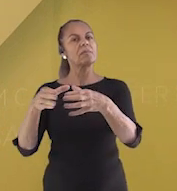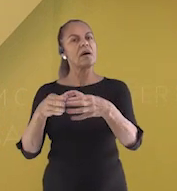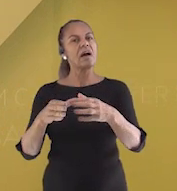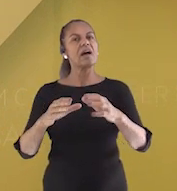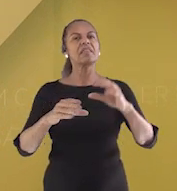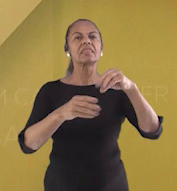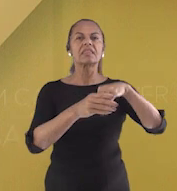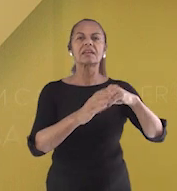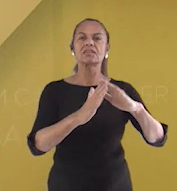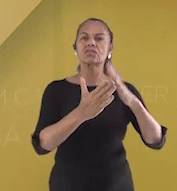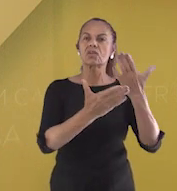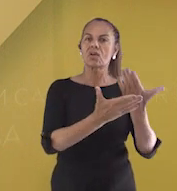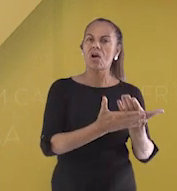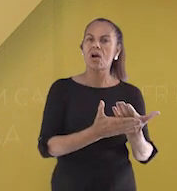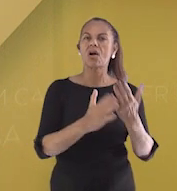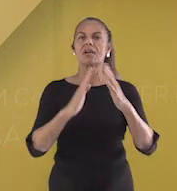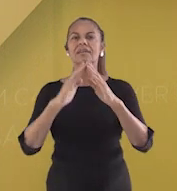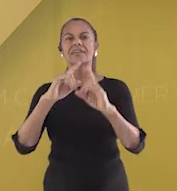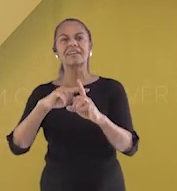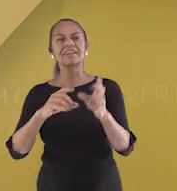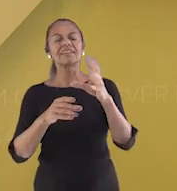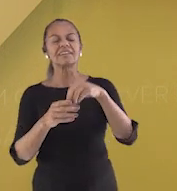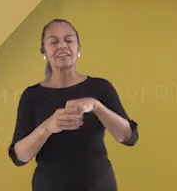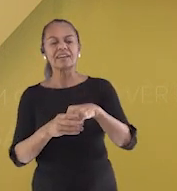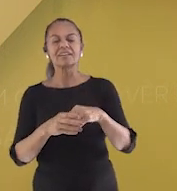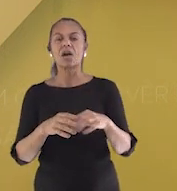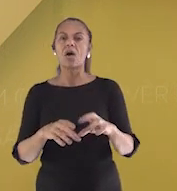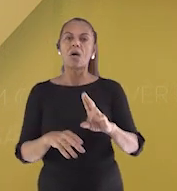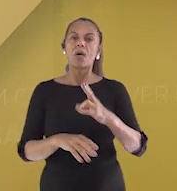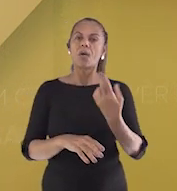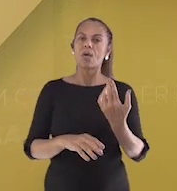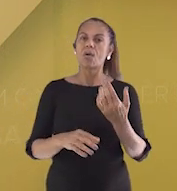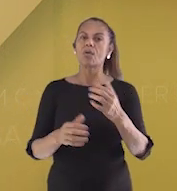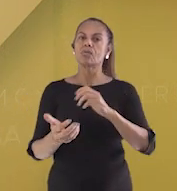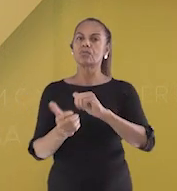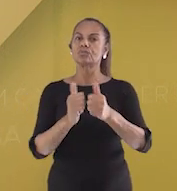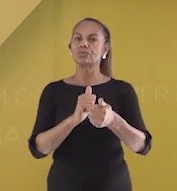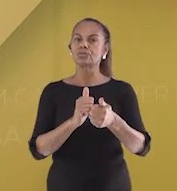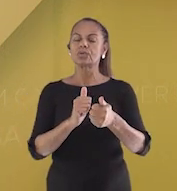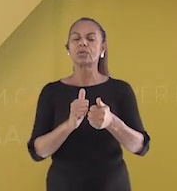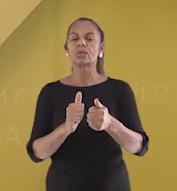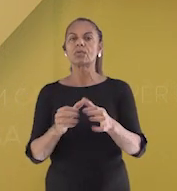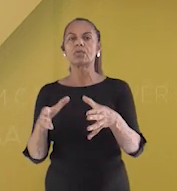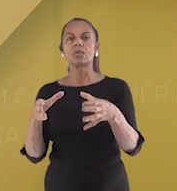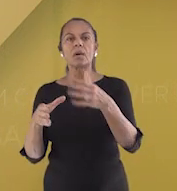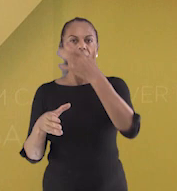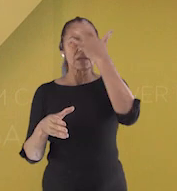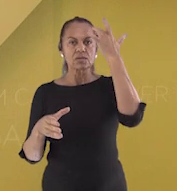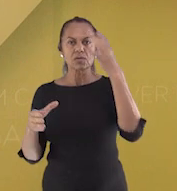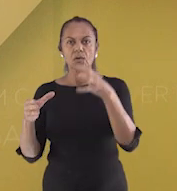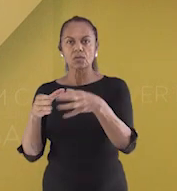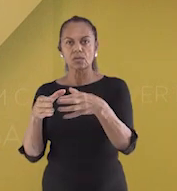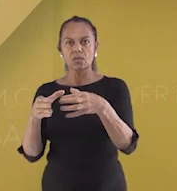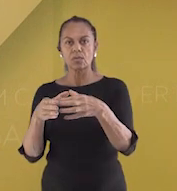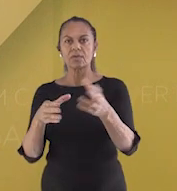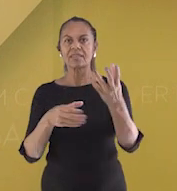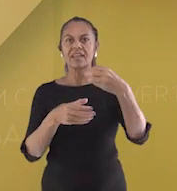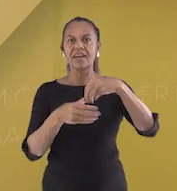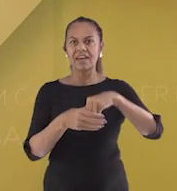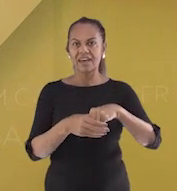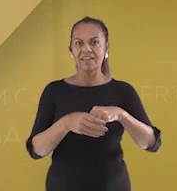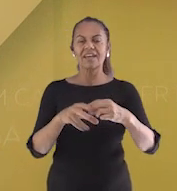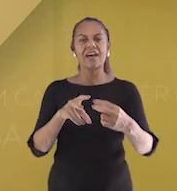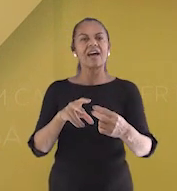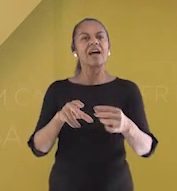gamer, que é um grupo de jogadores que se conectam através dos jogos online. Existem diversas